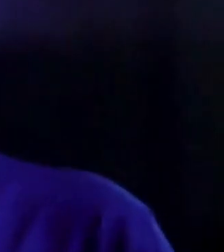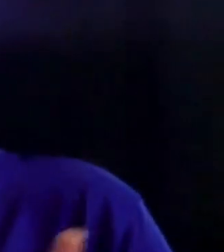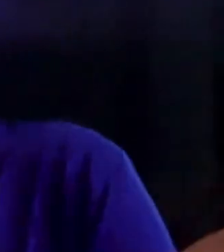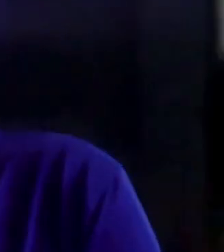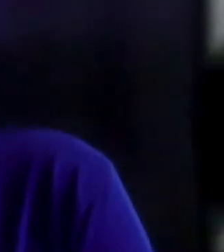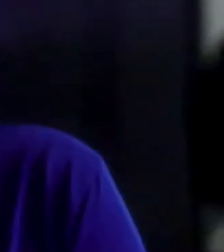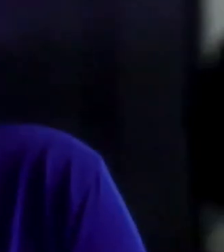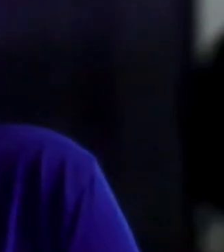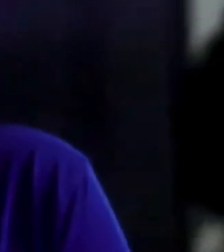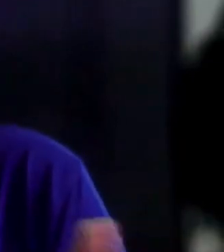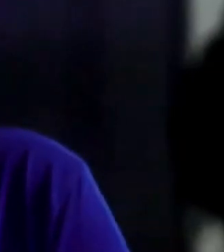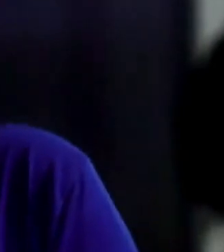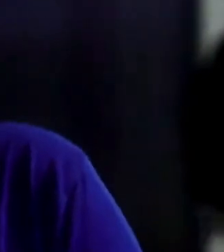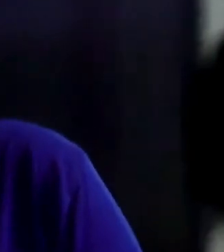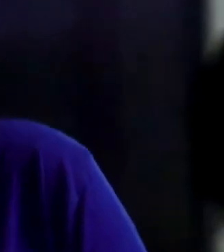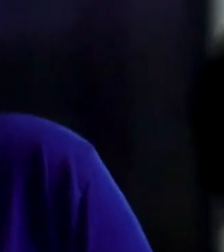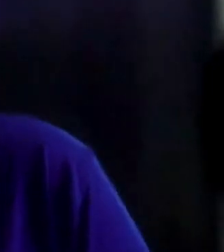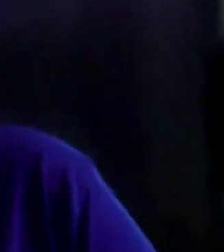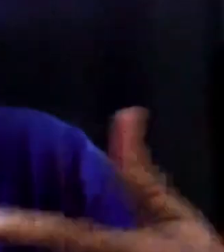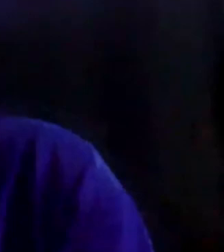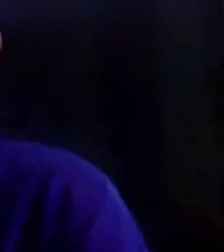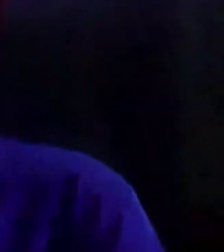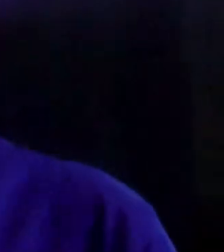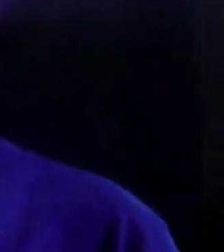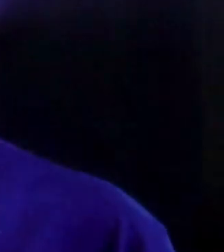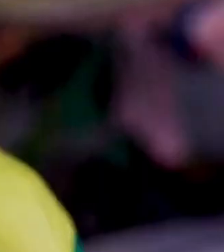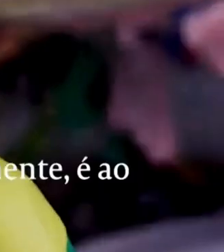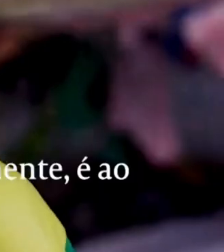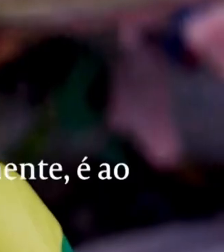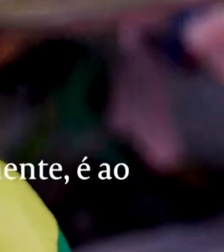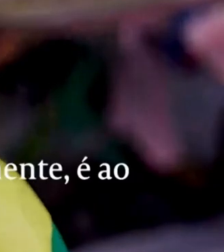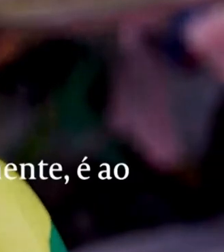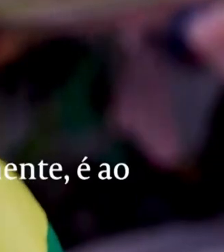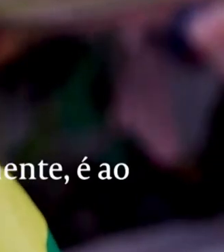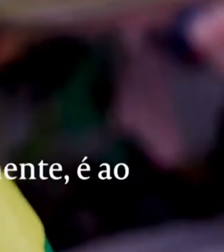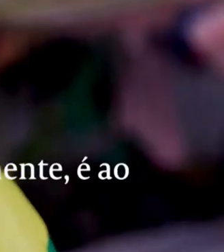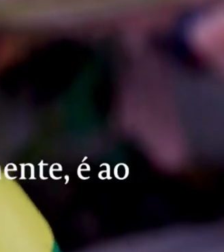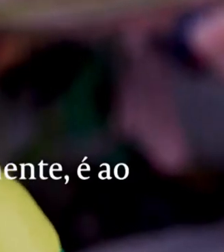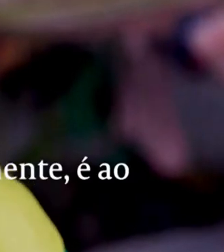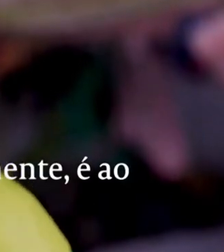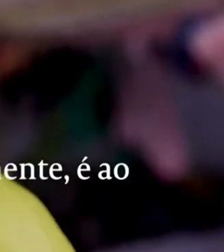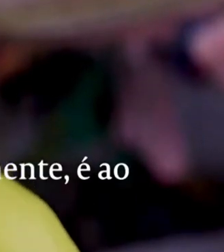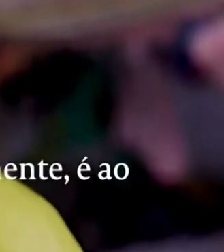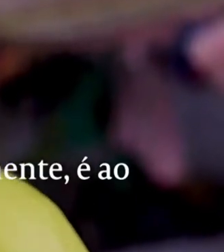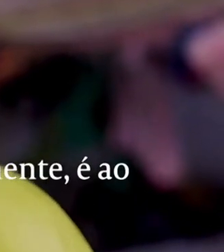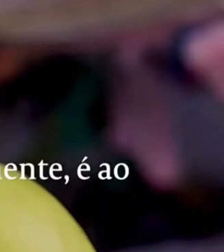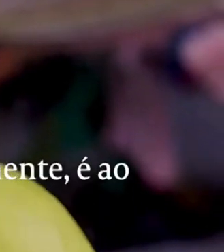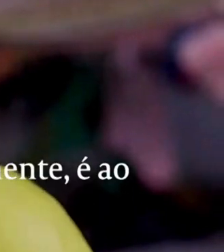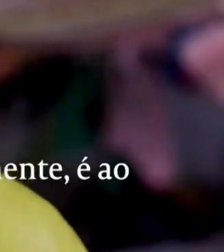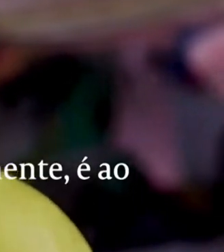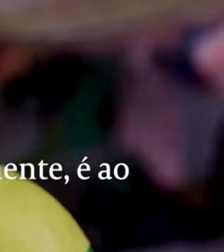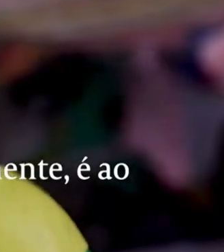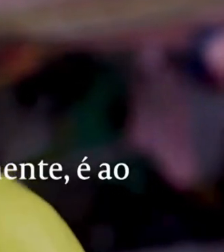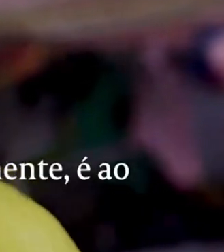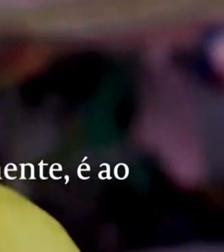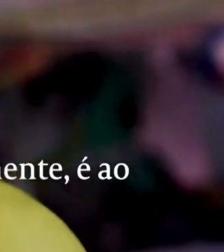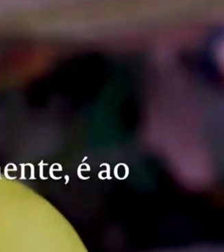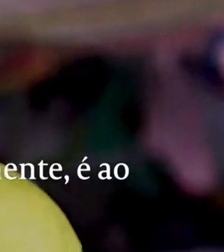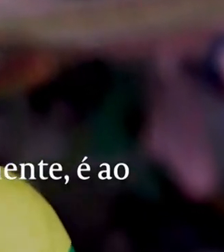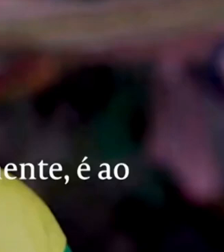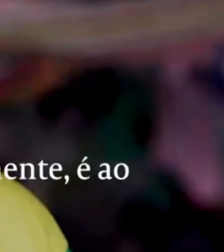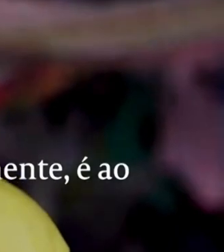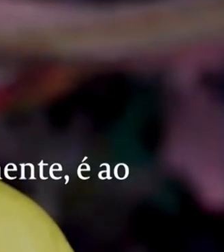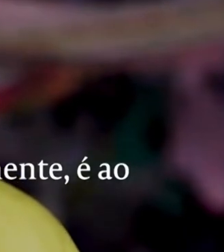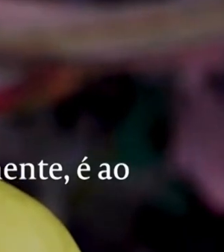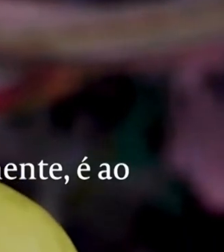cobra 100. E a leite completa vale 500. Eu lhe digo uma coisa que lhe dou graça, principalmente, ao